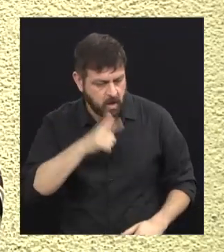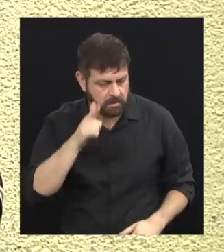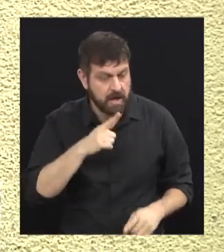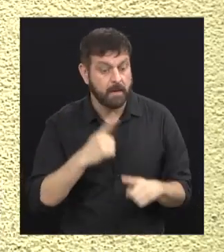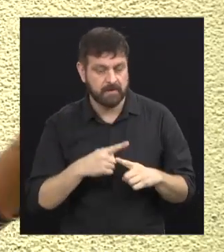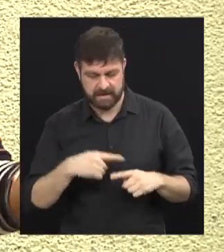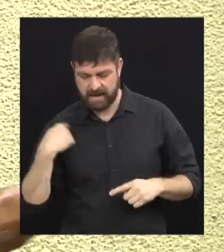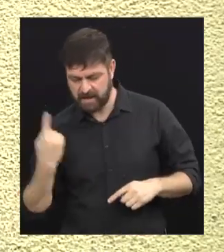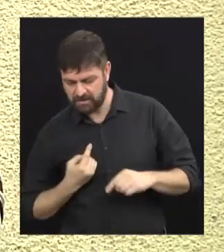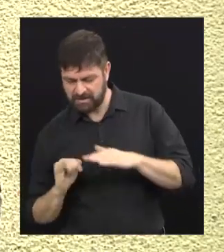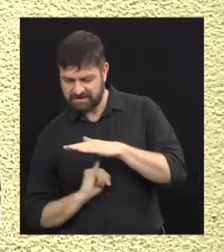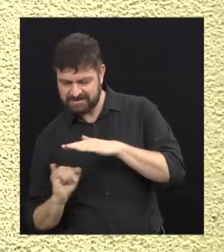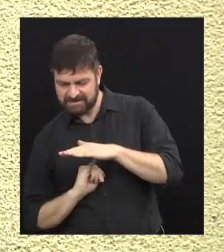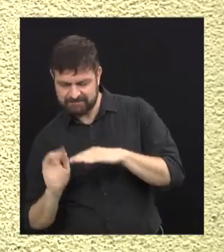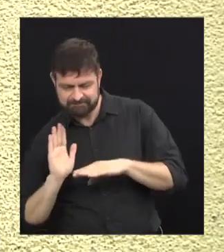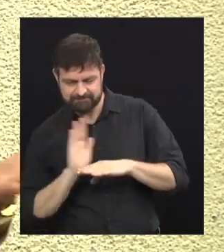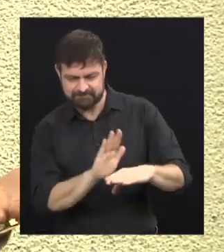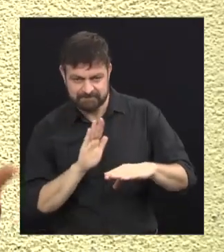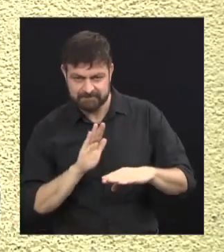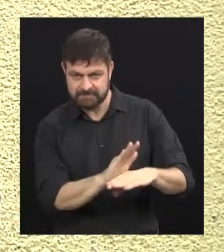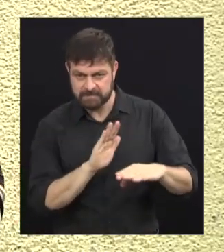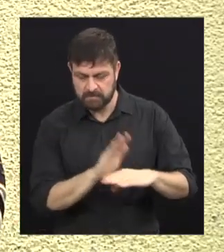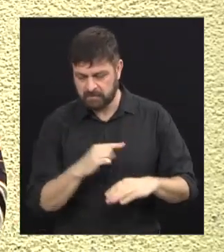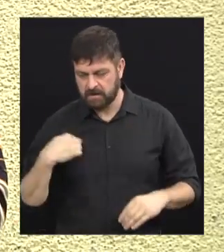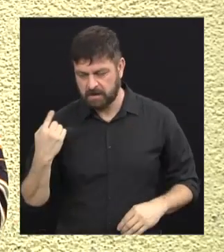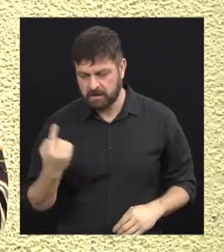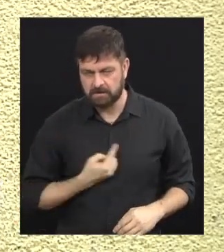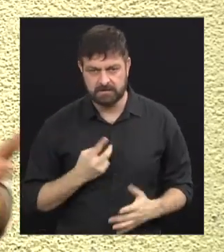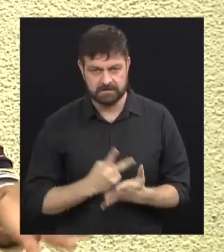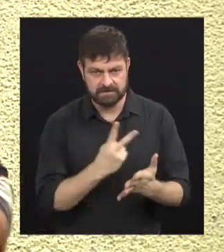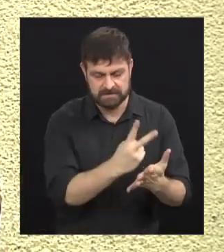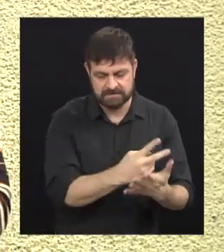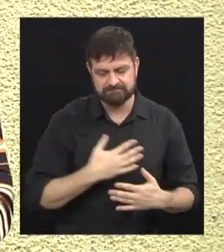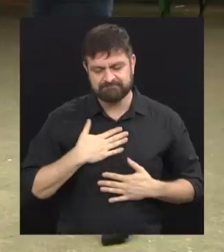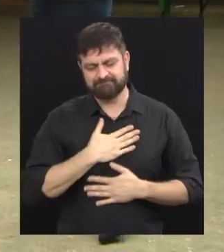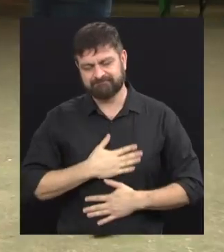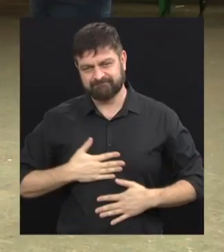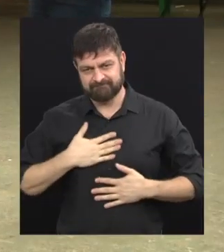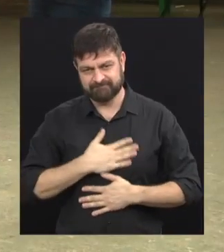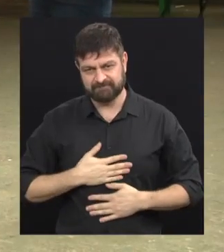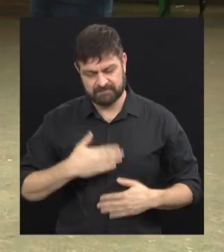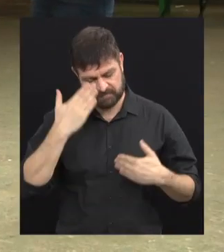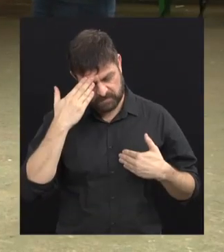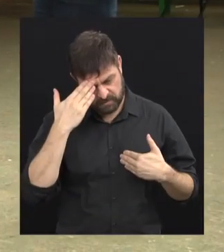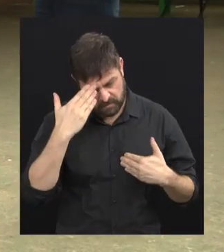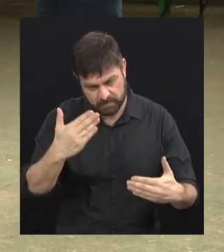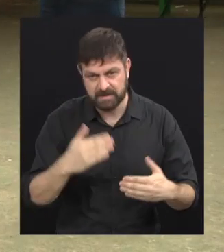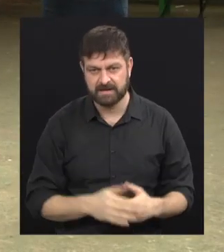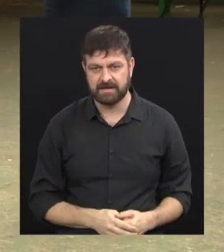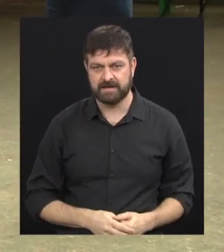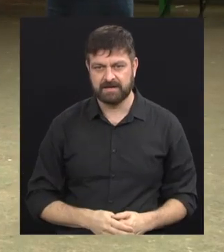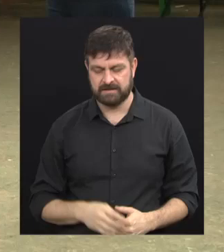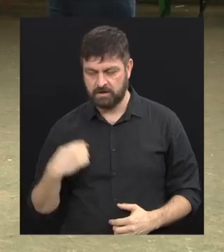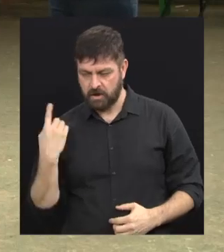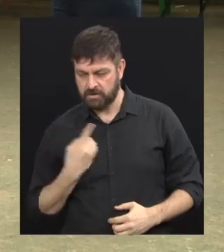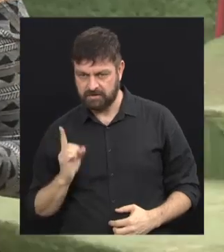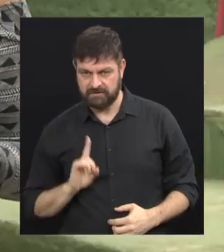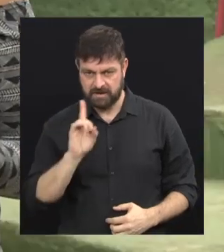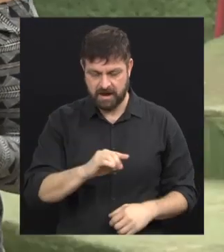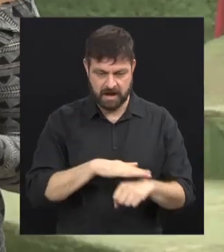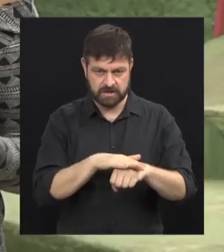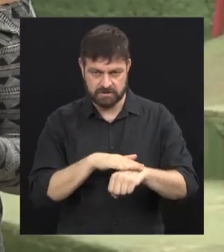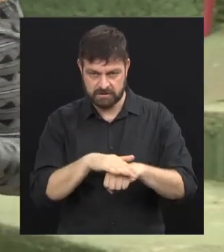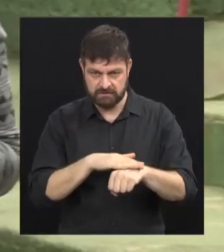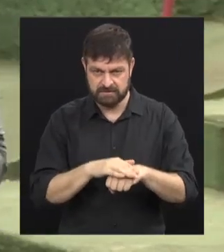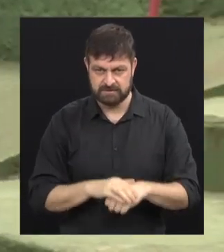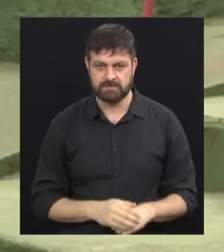ao projeto. Nós estamos sempre agradecidos por isso. Meninas, obrigada por receberem a gente aqui. A gente conversou